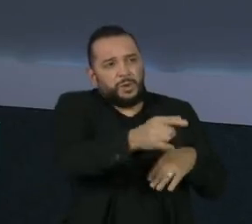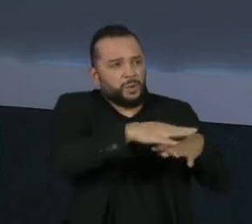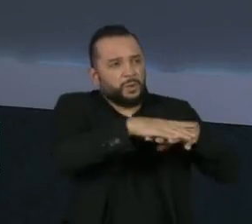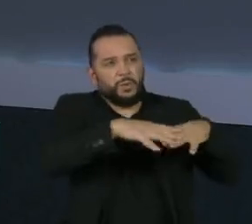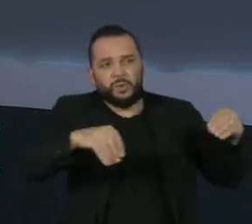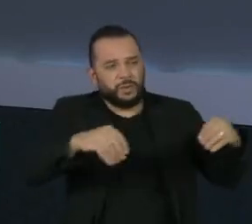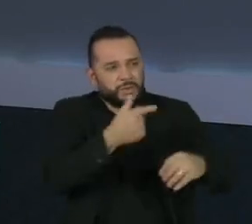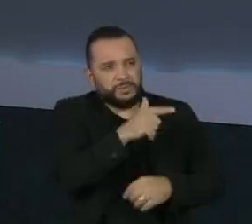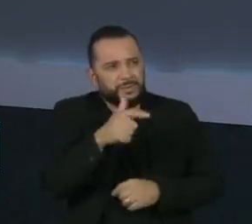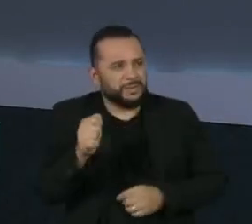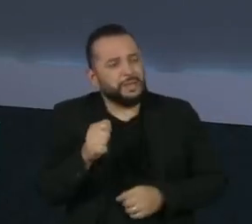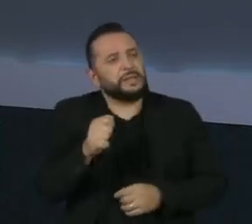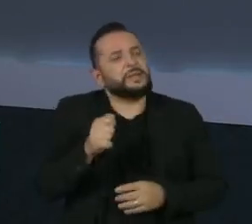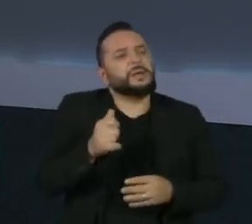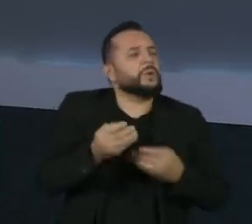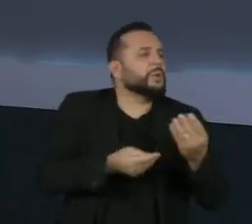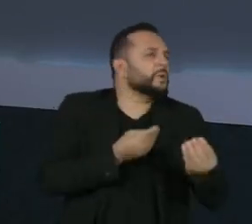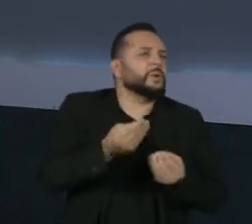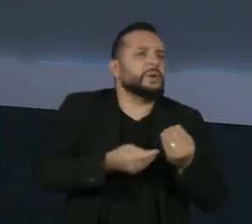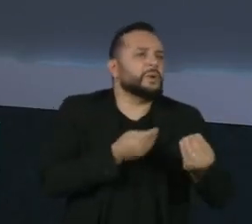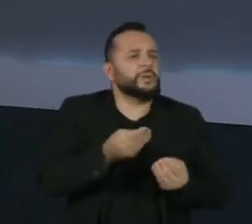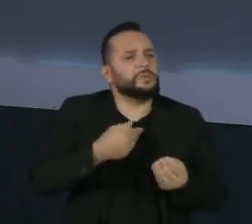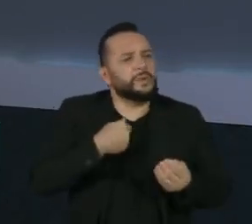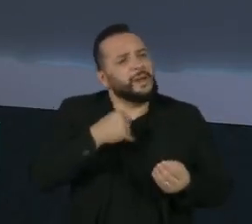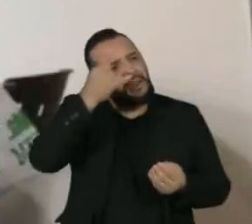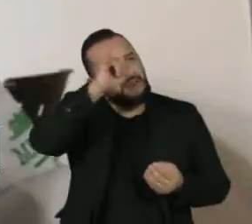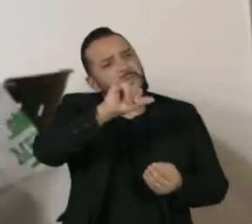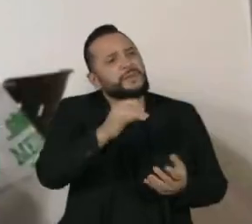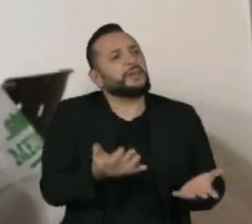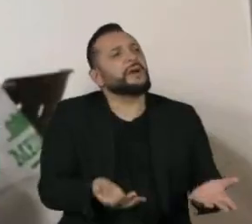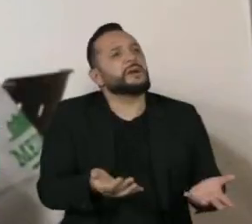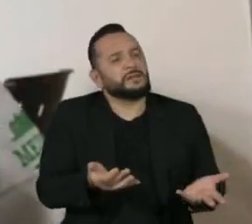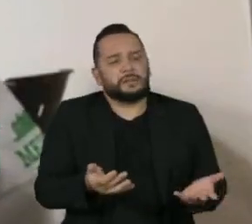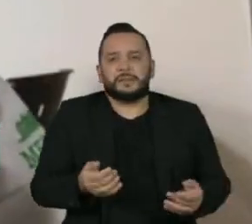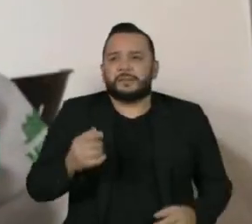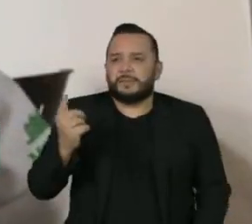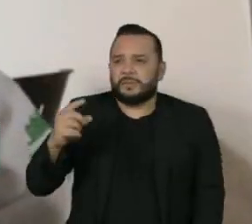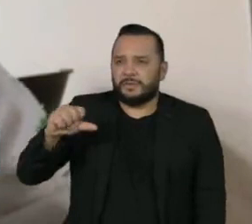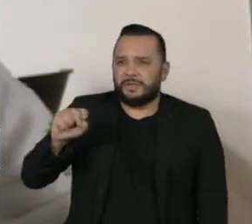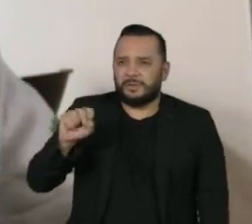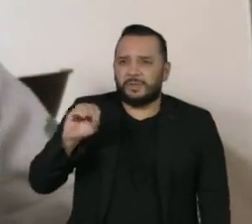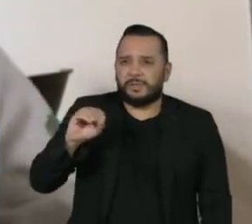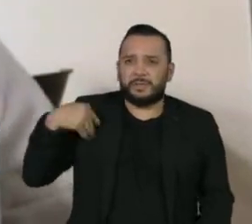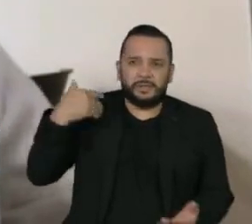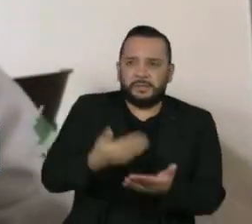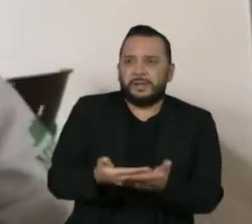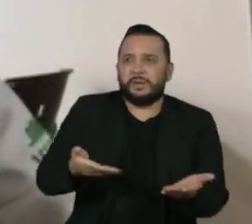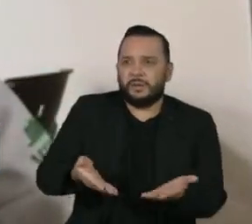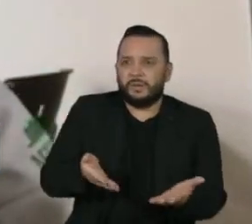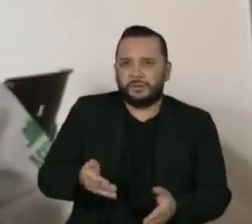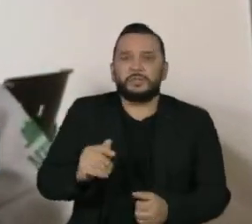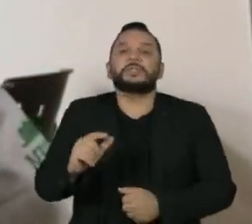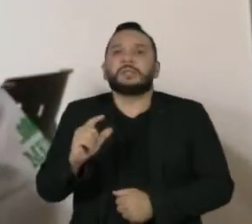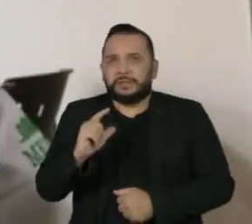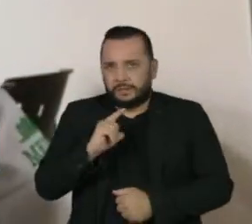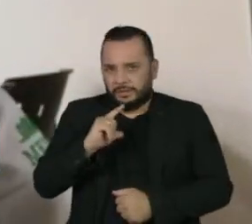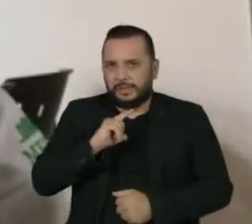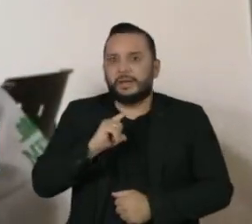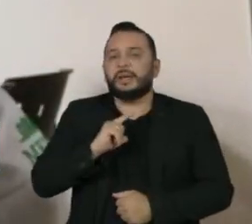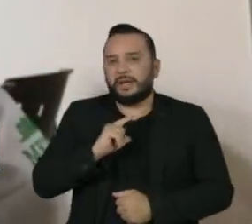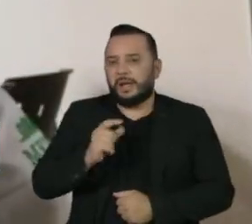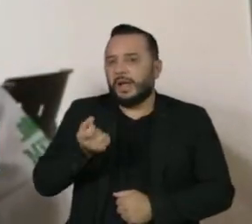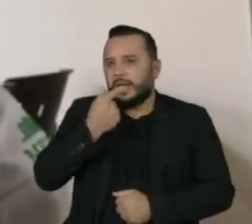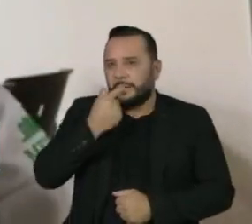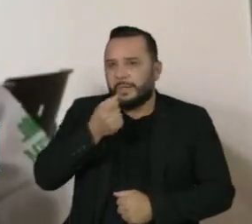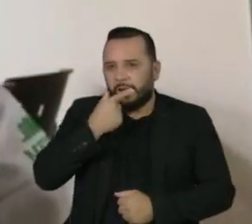doença. Então, qual seria a melhor forma de prevenção? Da década de 80 para cá, chegaram no mercado vários